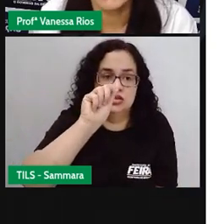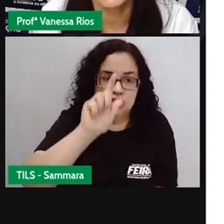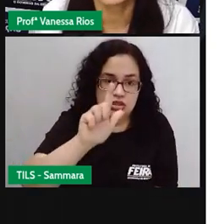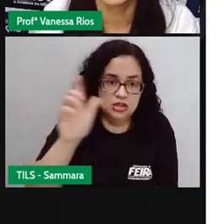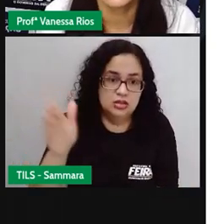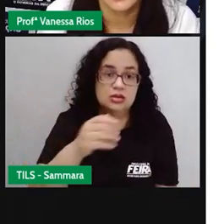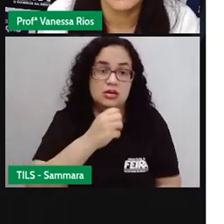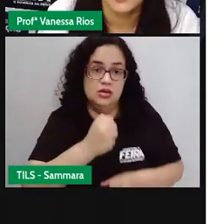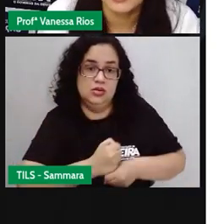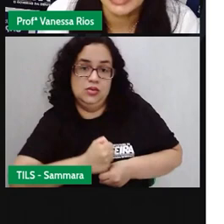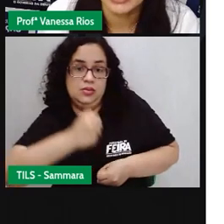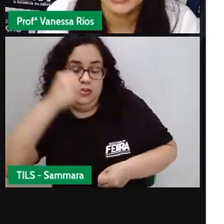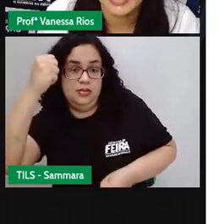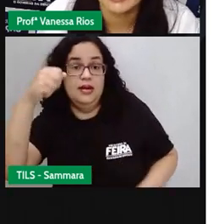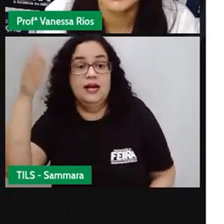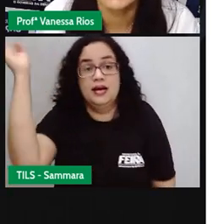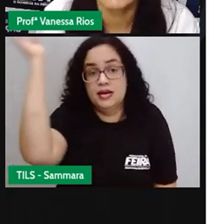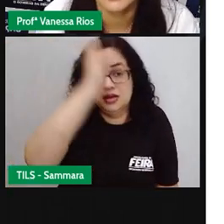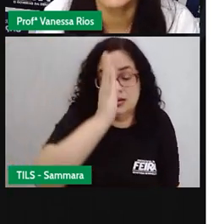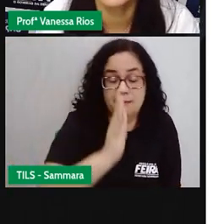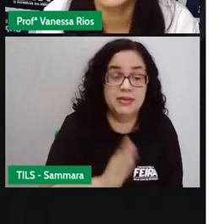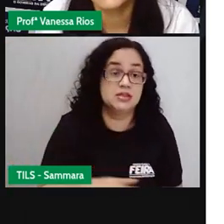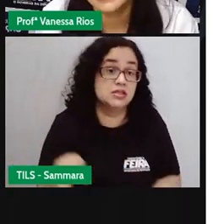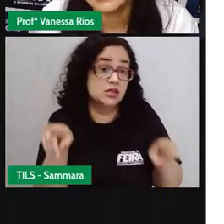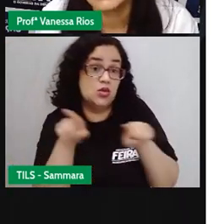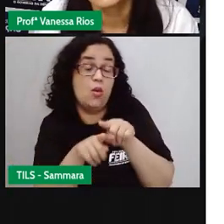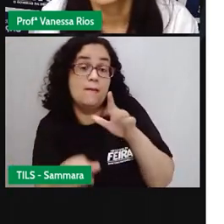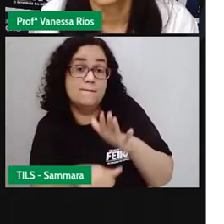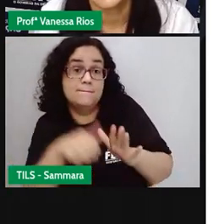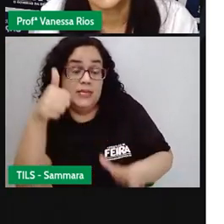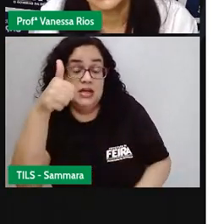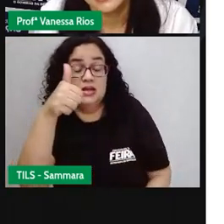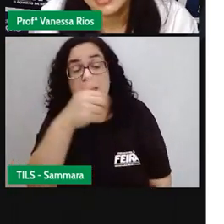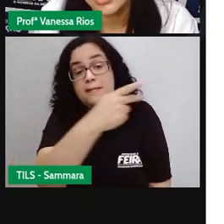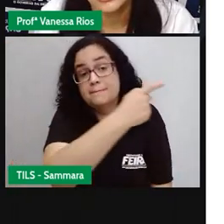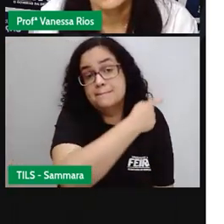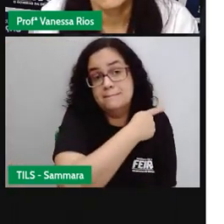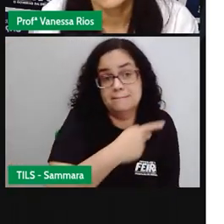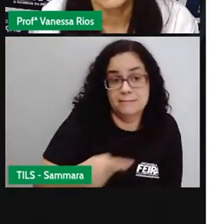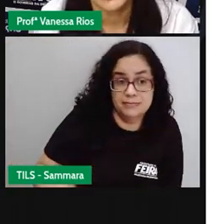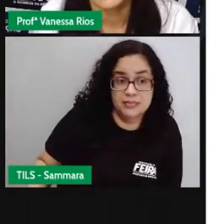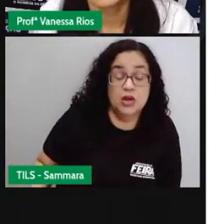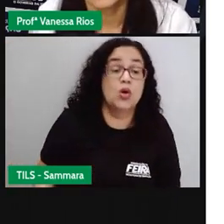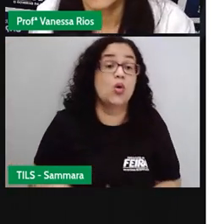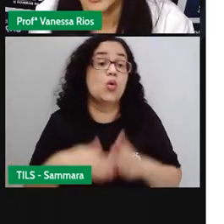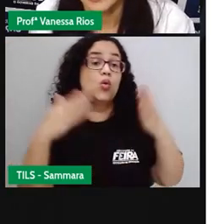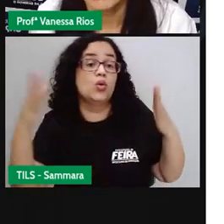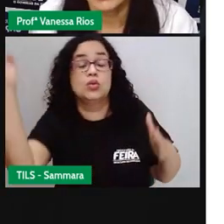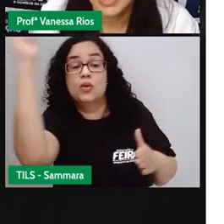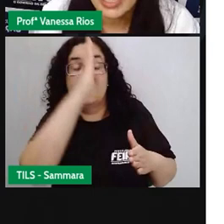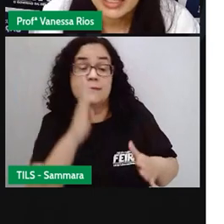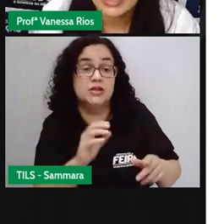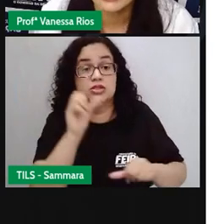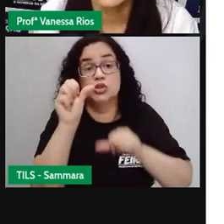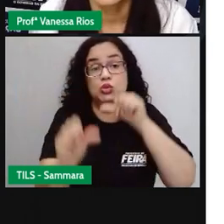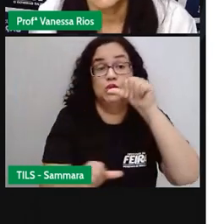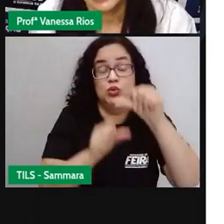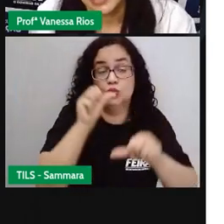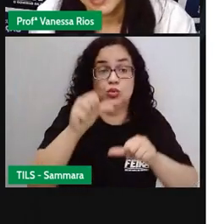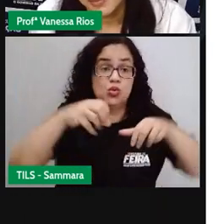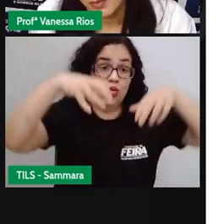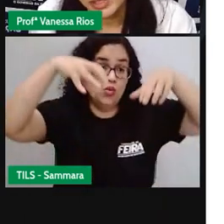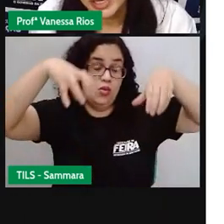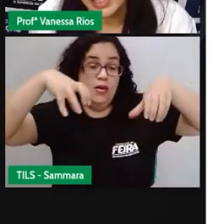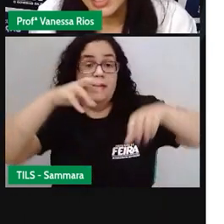foi o proclamador da república no Brasil, e o primeiro presidente quando o Brasil trocou aí a monarquia